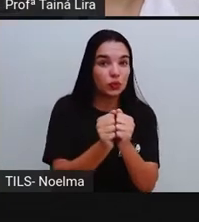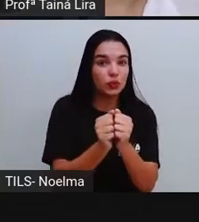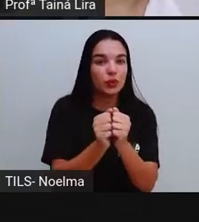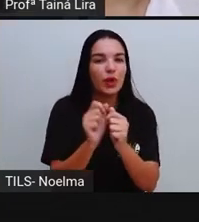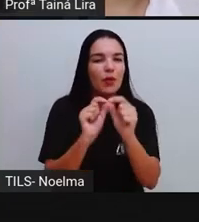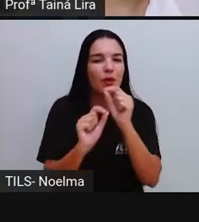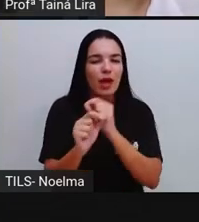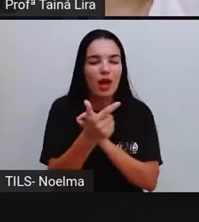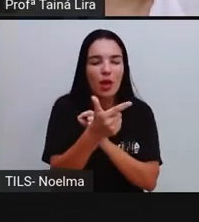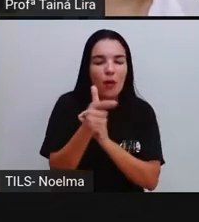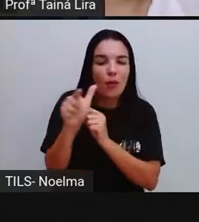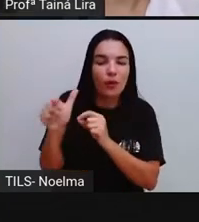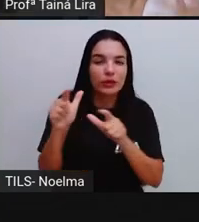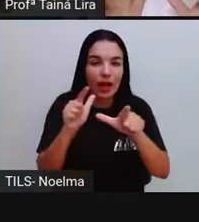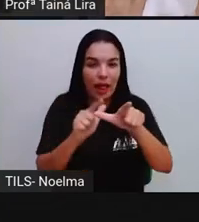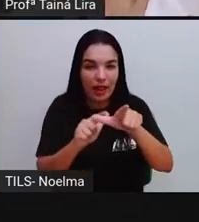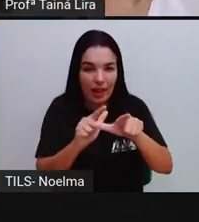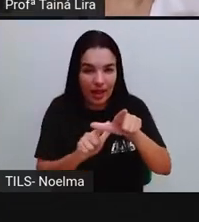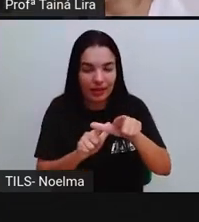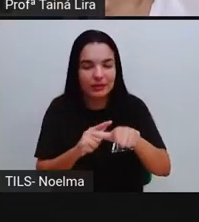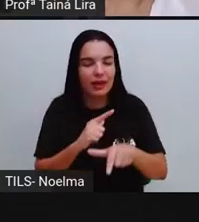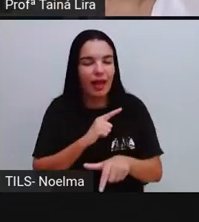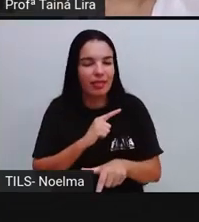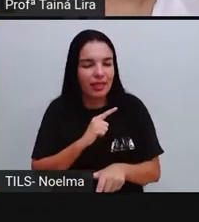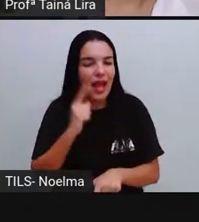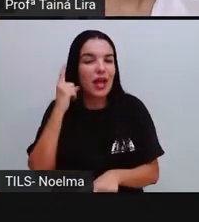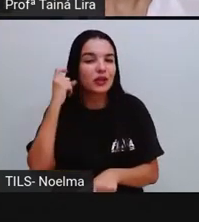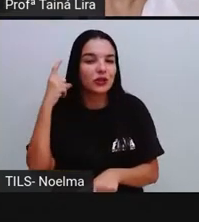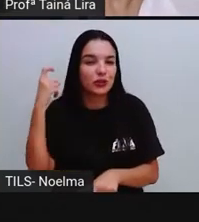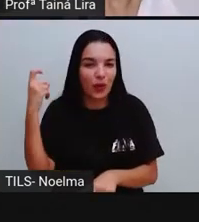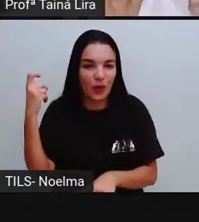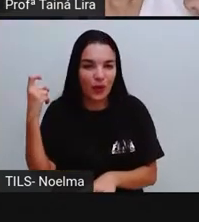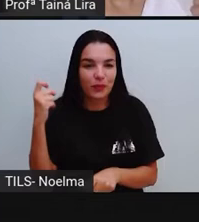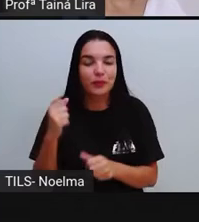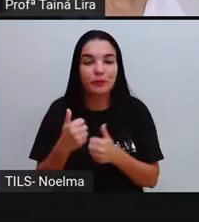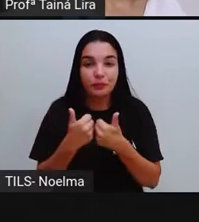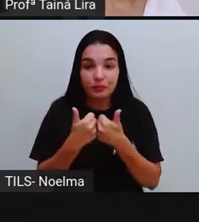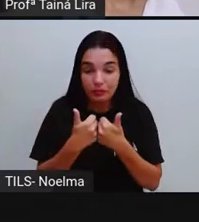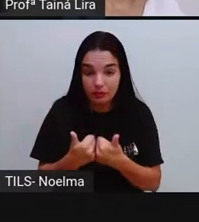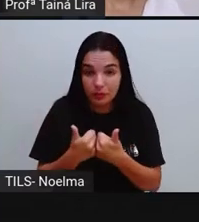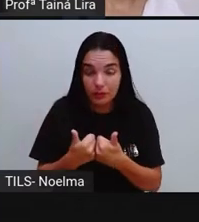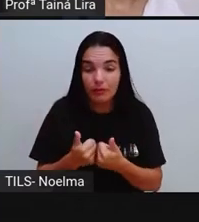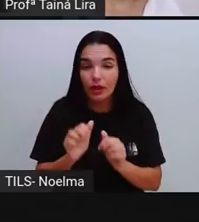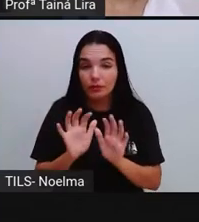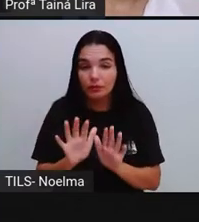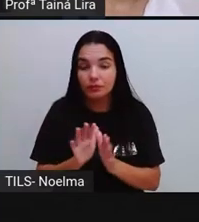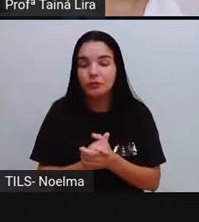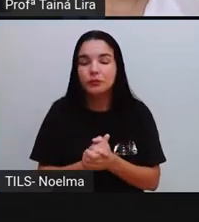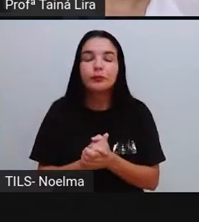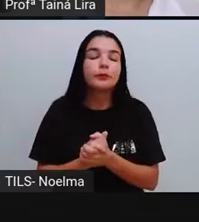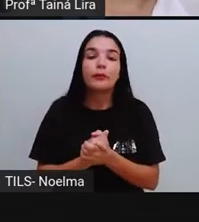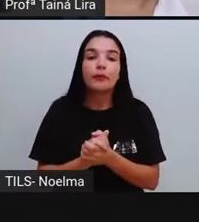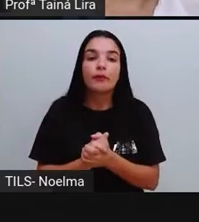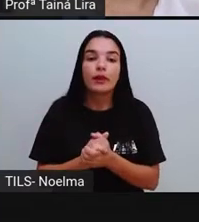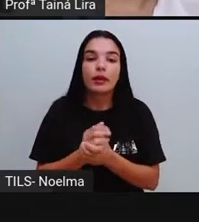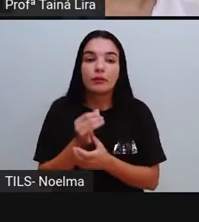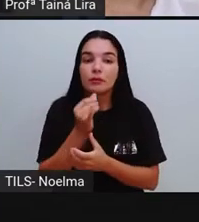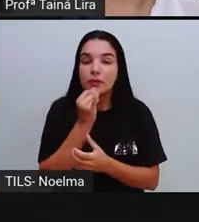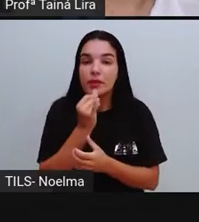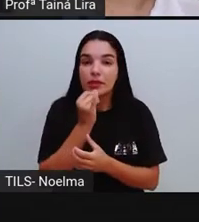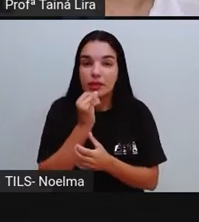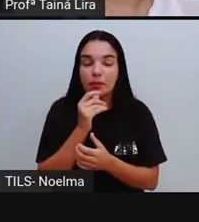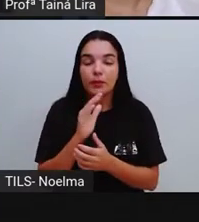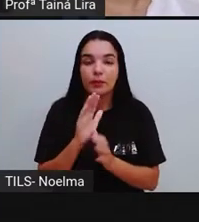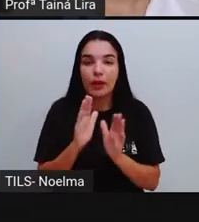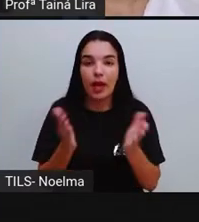Que junto com outras letras, Eles formam o som, Então, Na primeira parte da nossa aula, Por exemplo, A gente